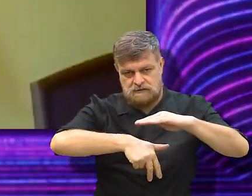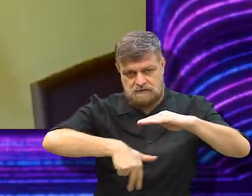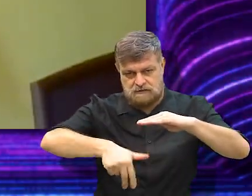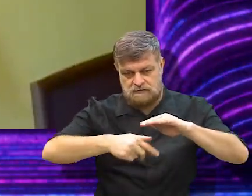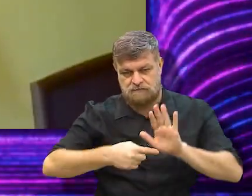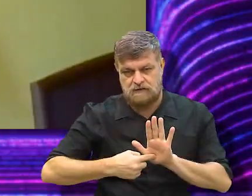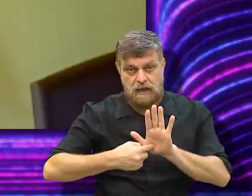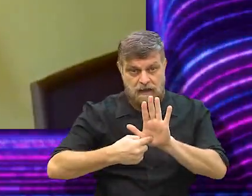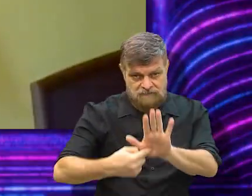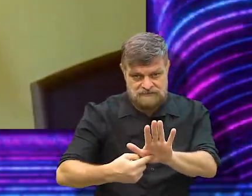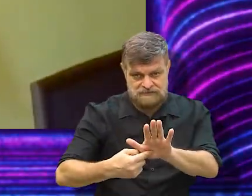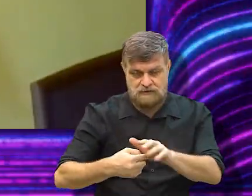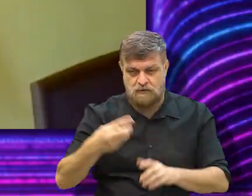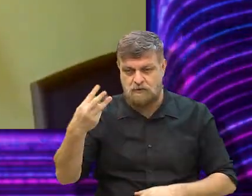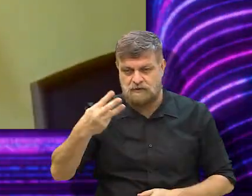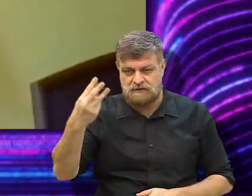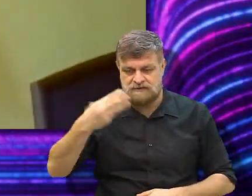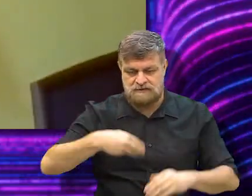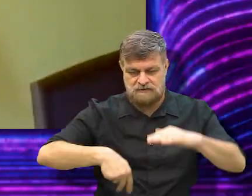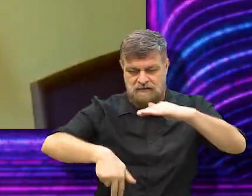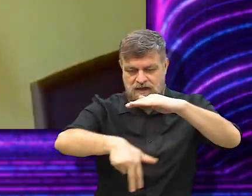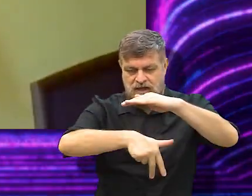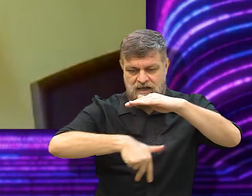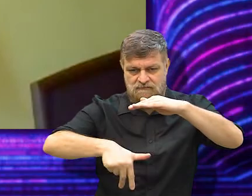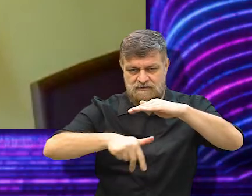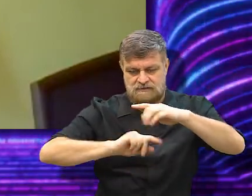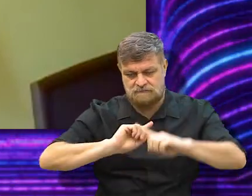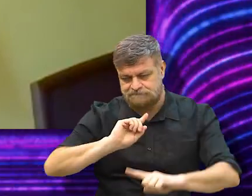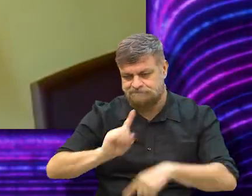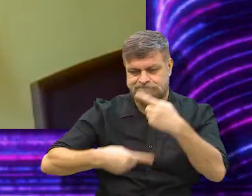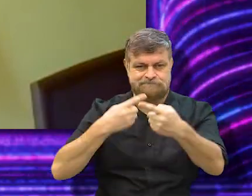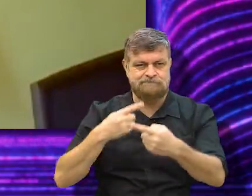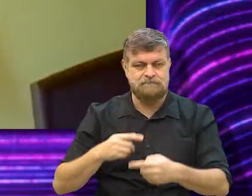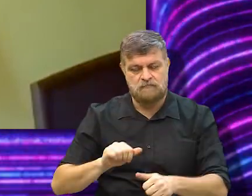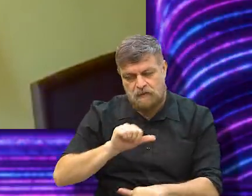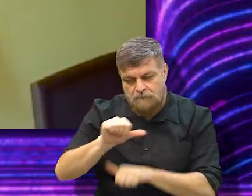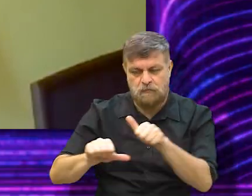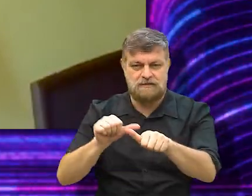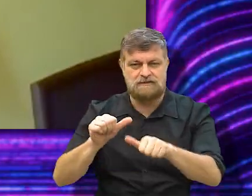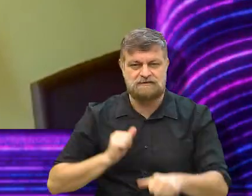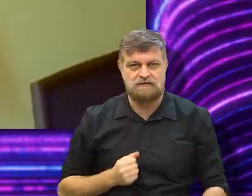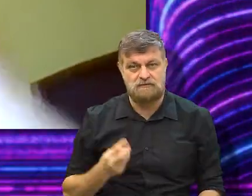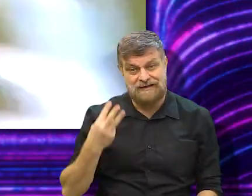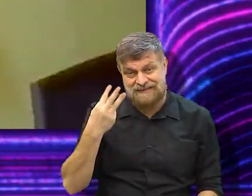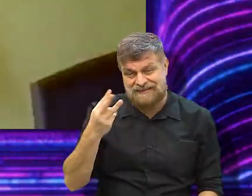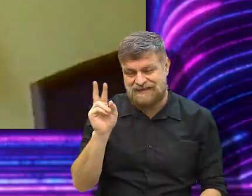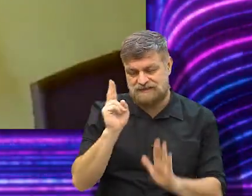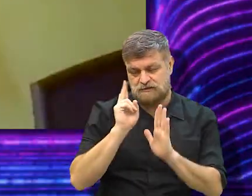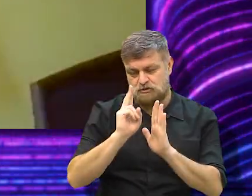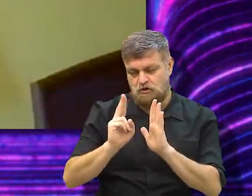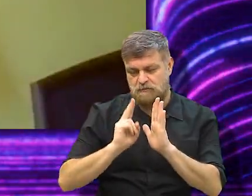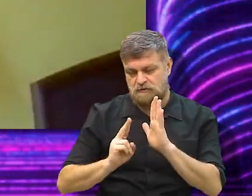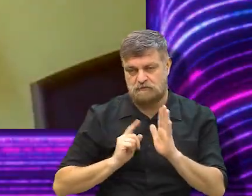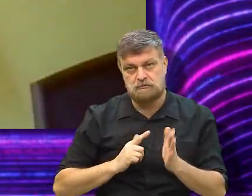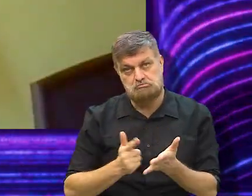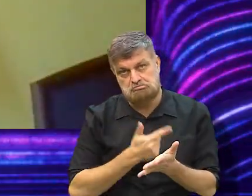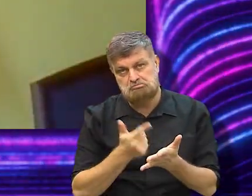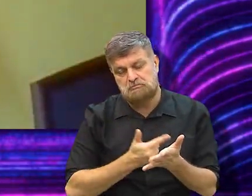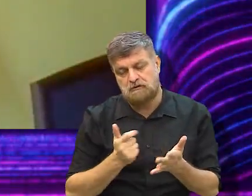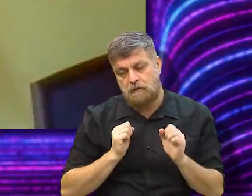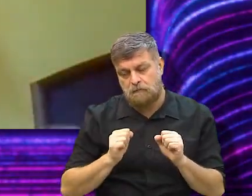Revelação. E o terceiro seria Subterrâneo Revolução. São os três títulos que eu tenho na cabeça.